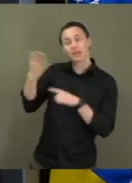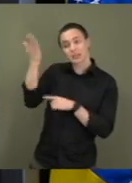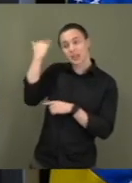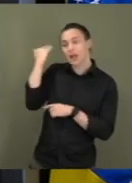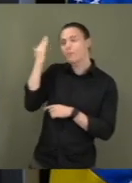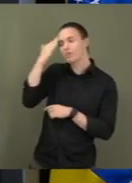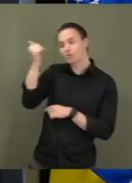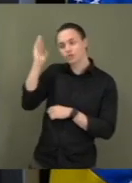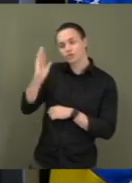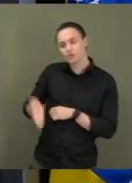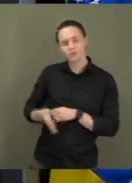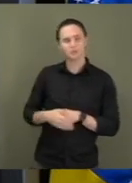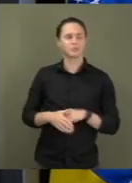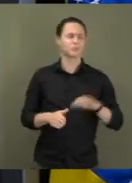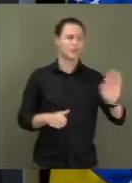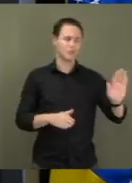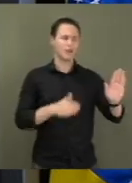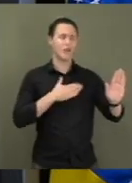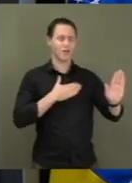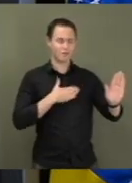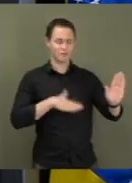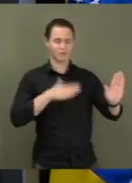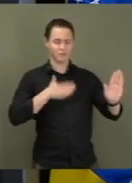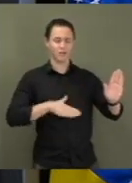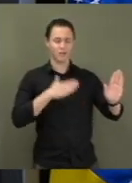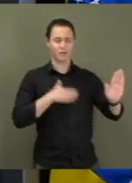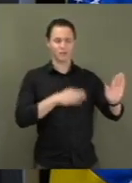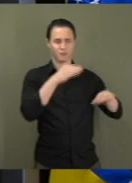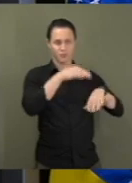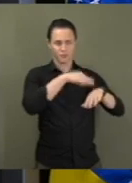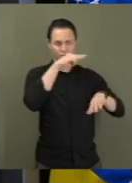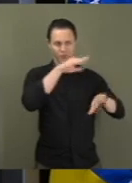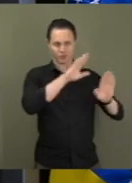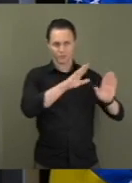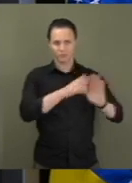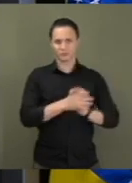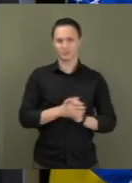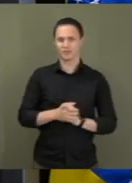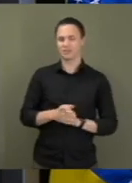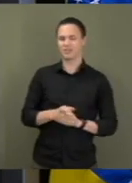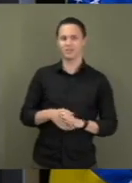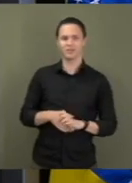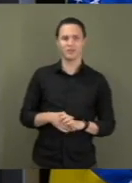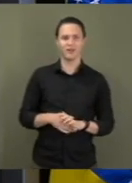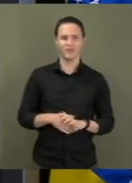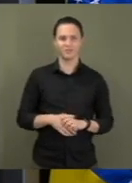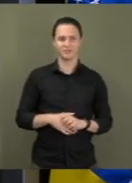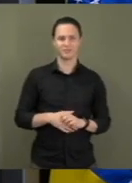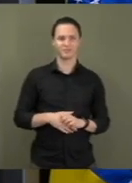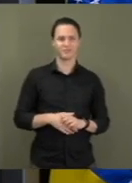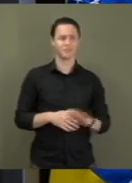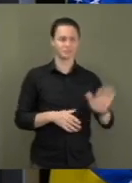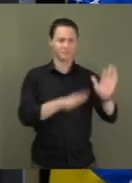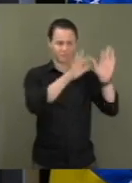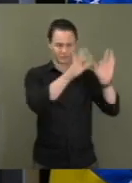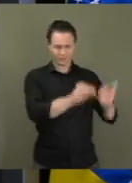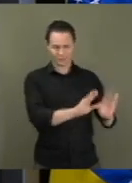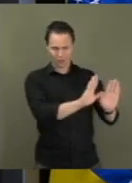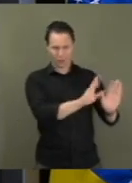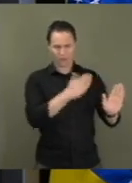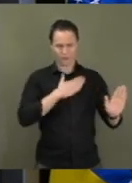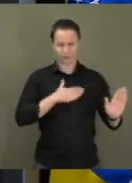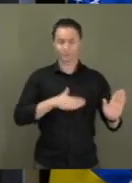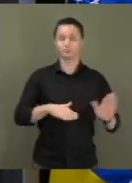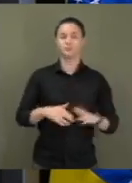Só só encerrar aqui, se o presidente, senador Marcos Duval, se o presidente autorizar, só para encerrar aqui o raciocínio, eu